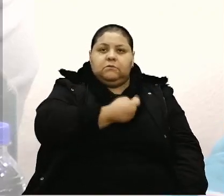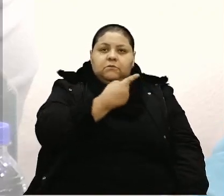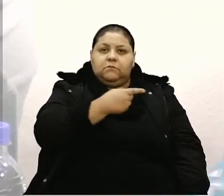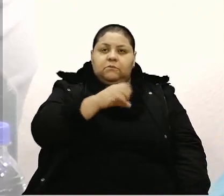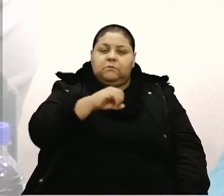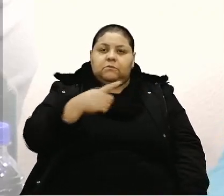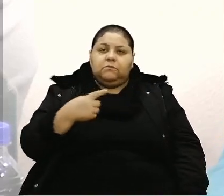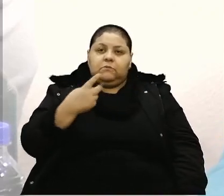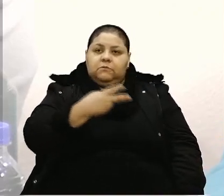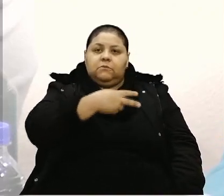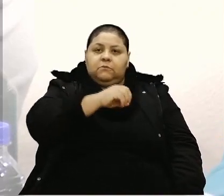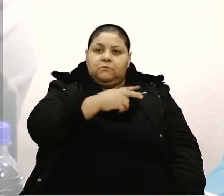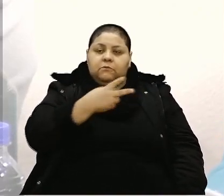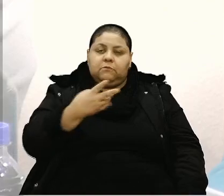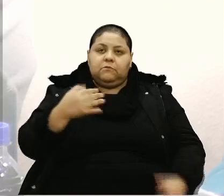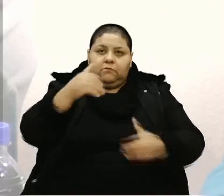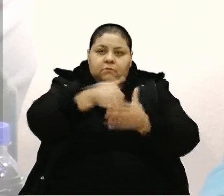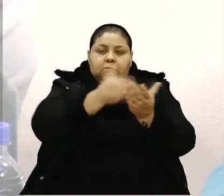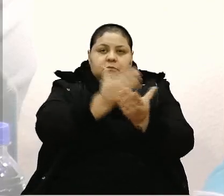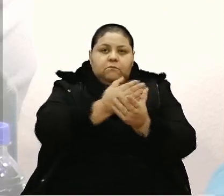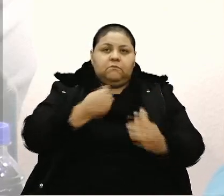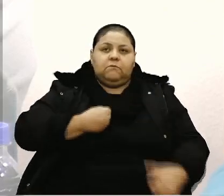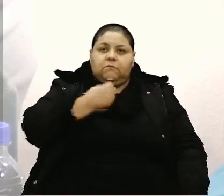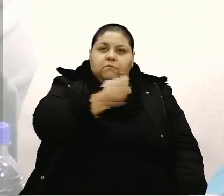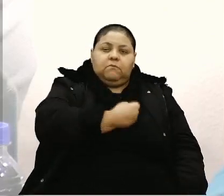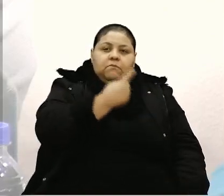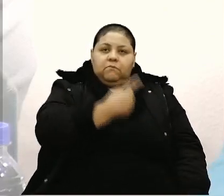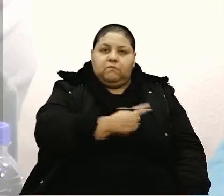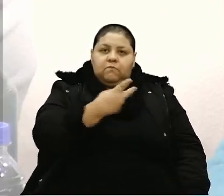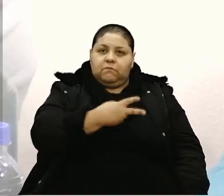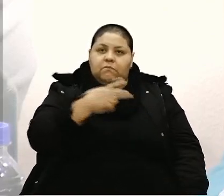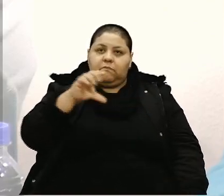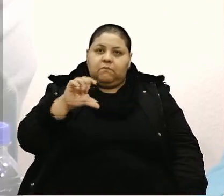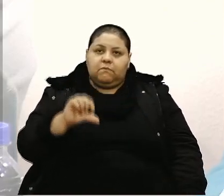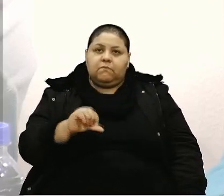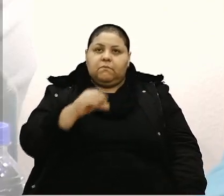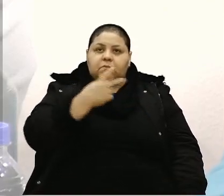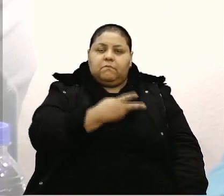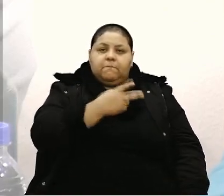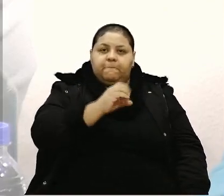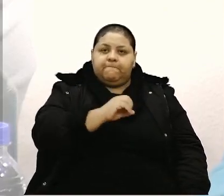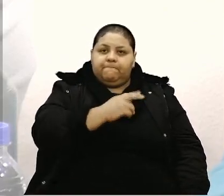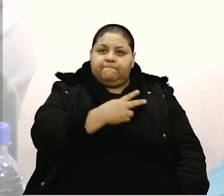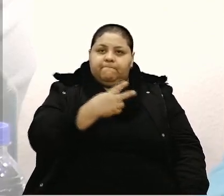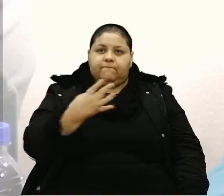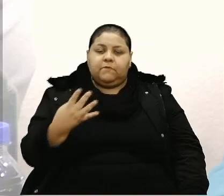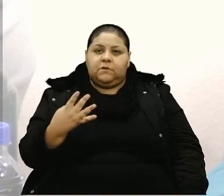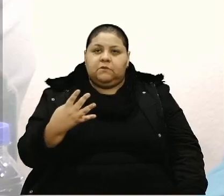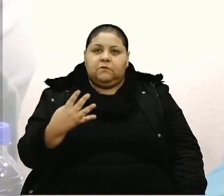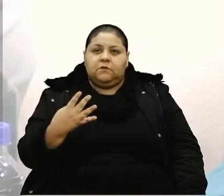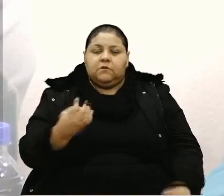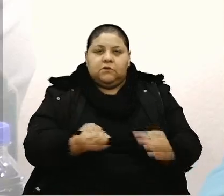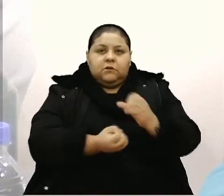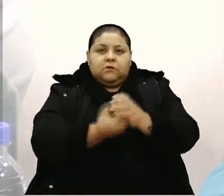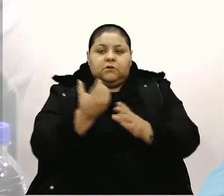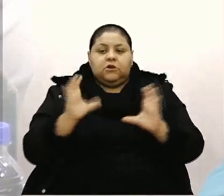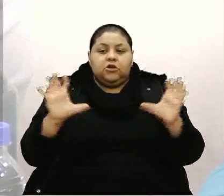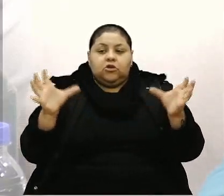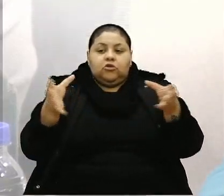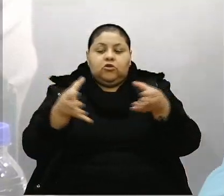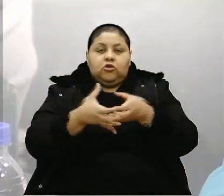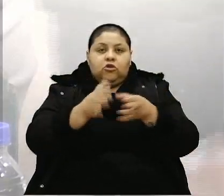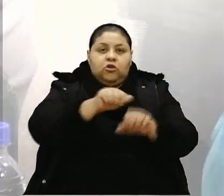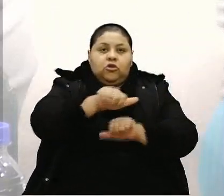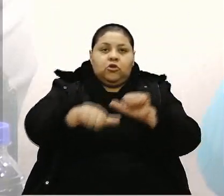barra 2024, contido no processo nº 129, barra 2024, de autoria coletiva, que